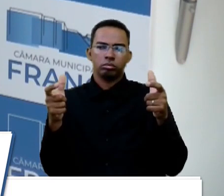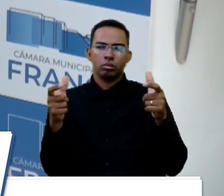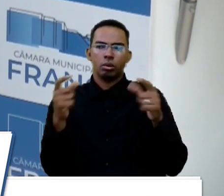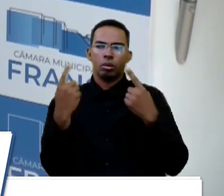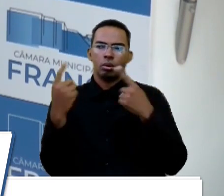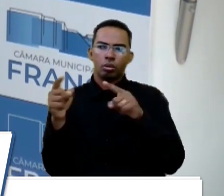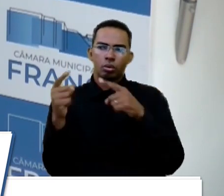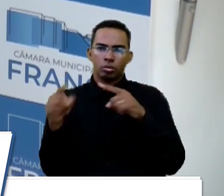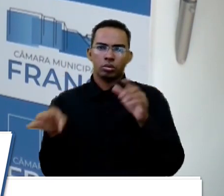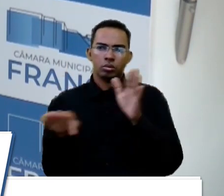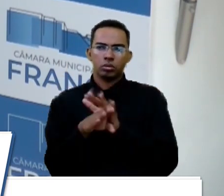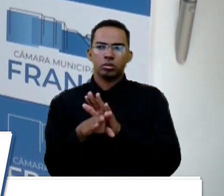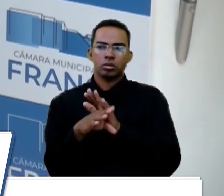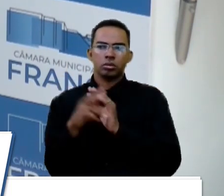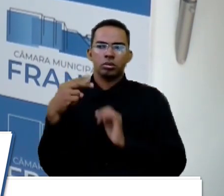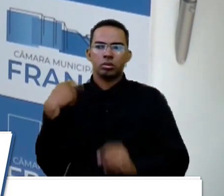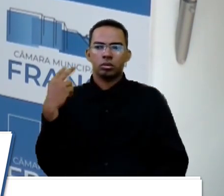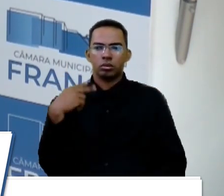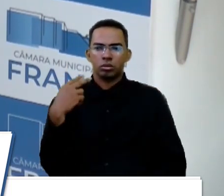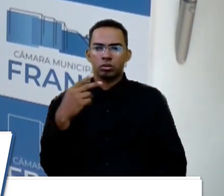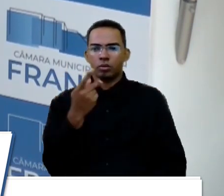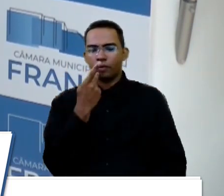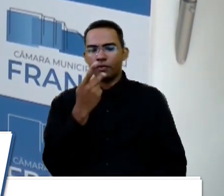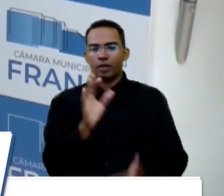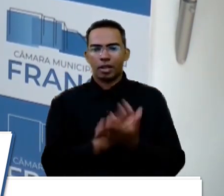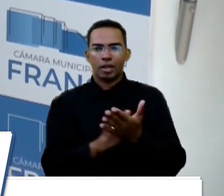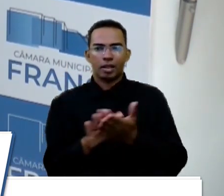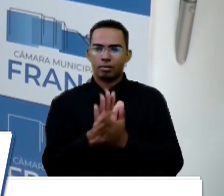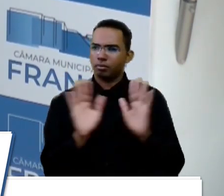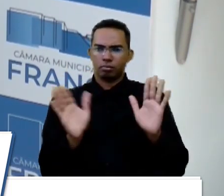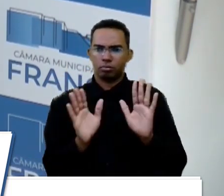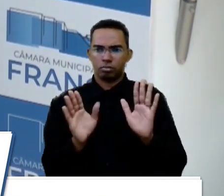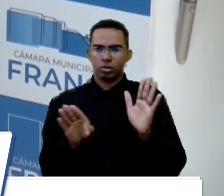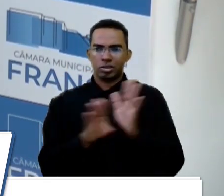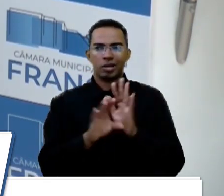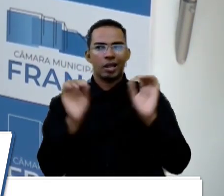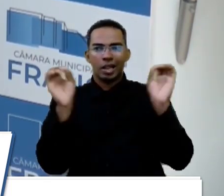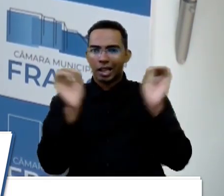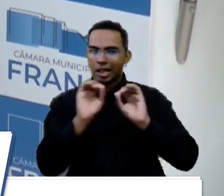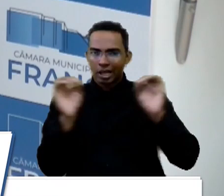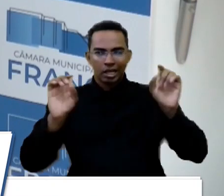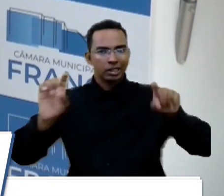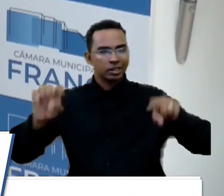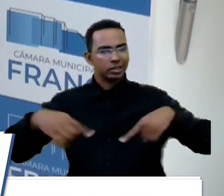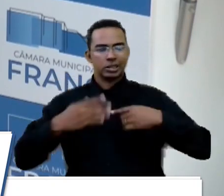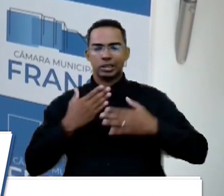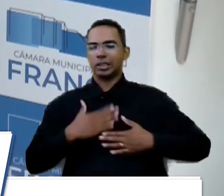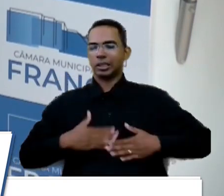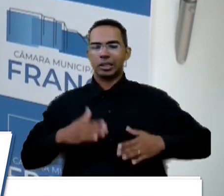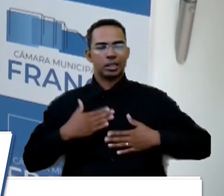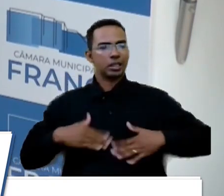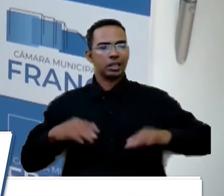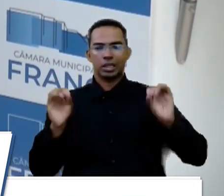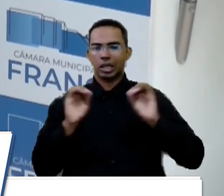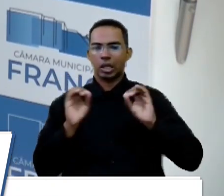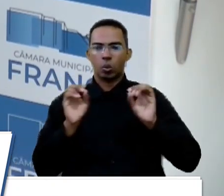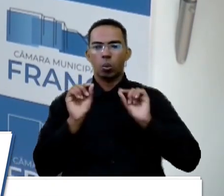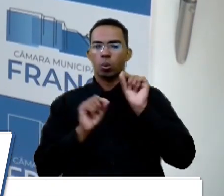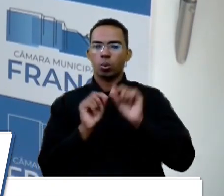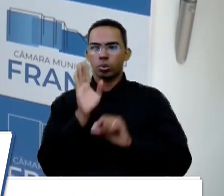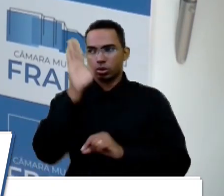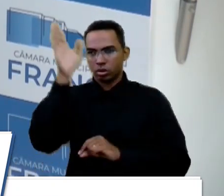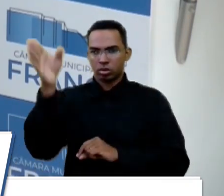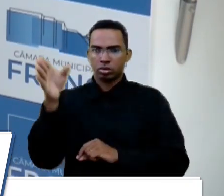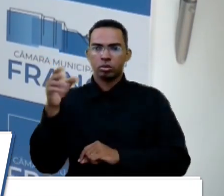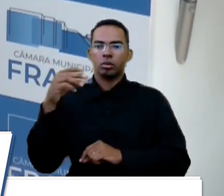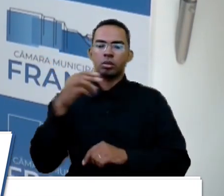chegaram na vereadora e a vereadora não fez nada. Não, não chegou nenhuma denúncia até mim, a denúncia foi feita diretamente no